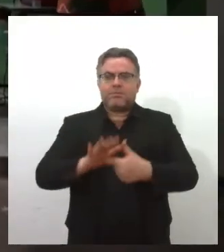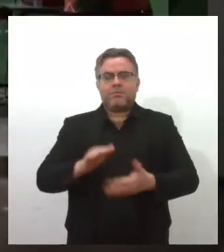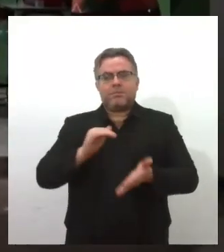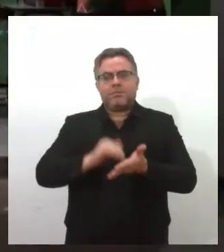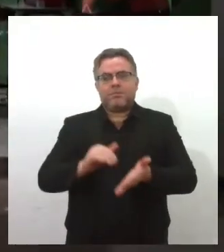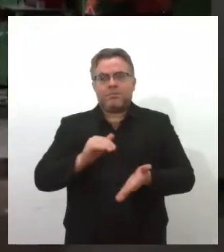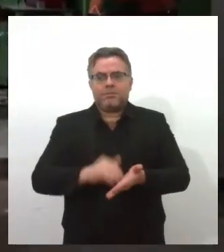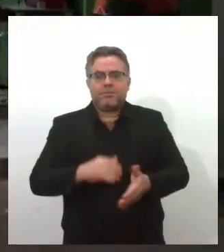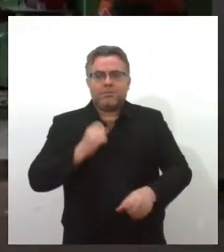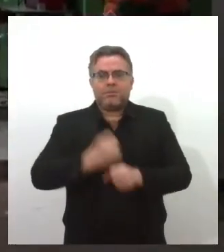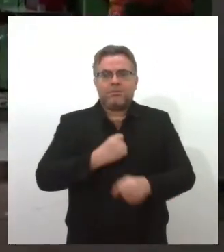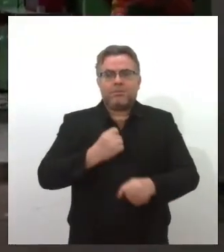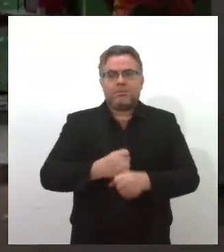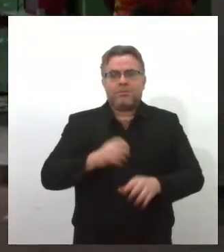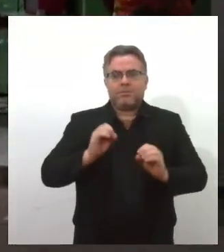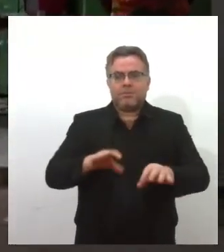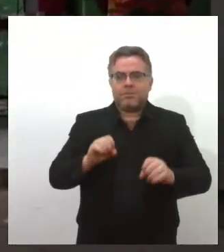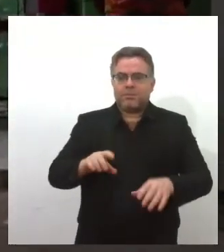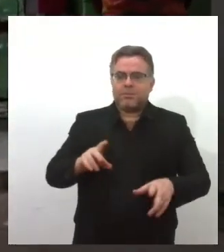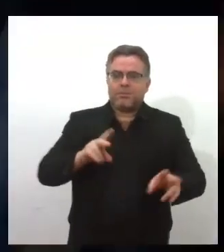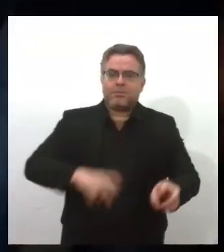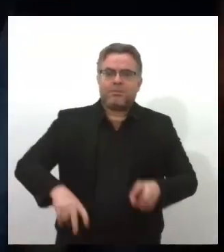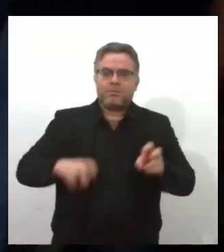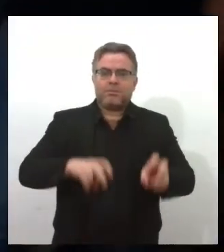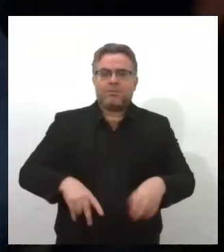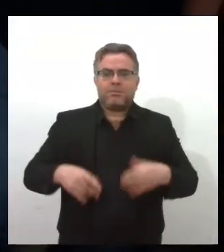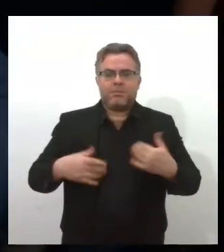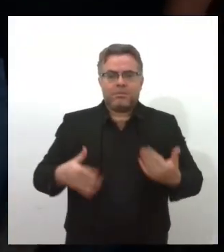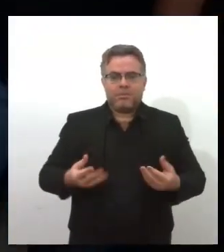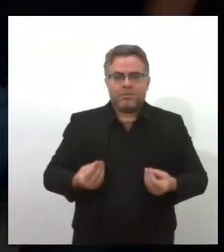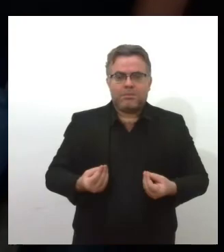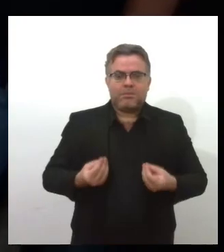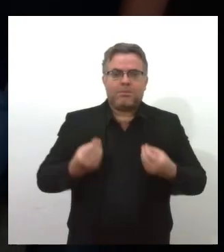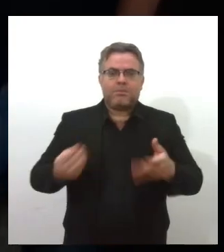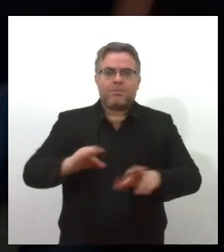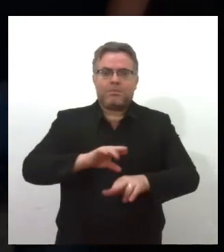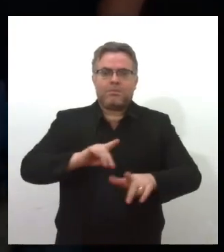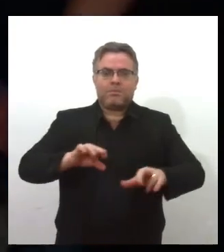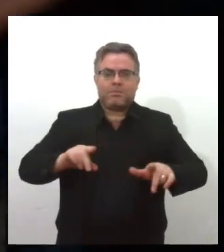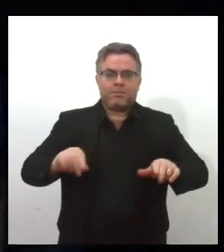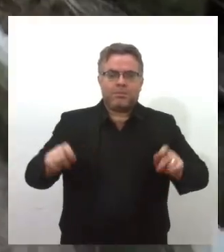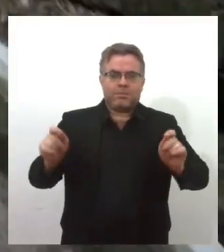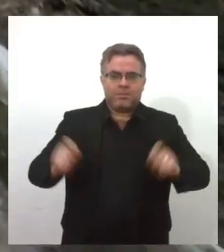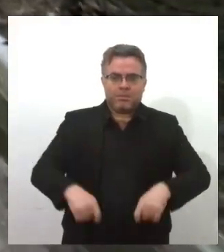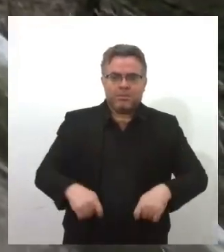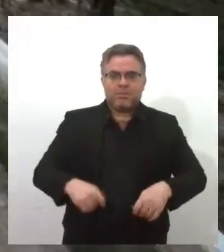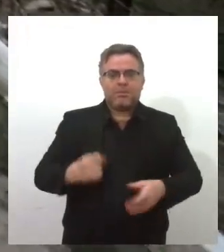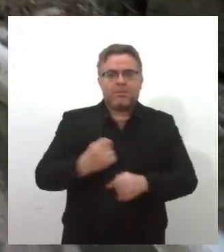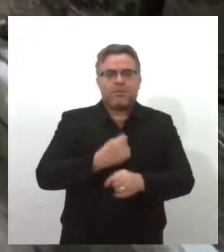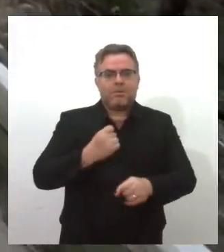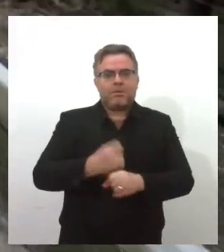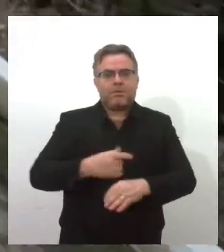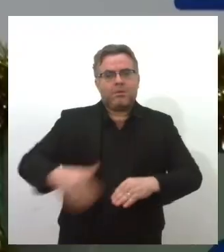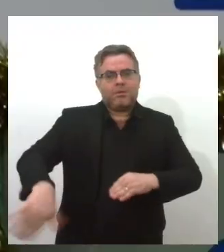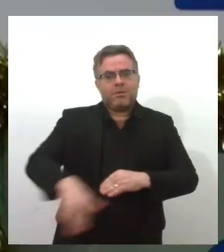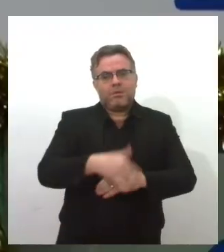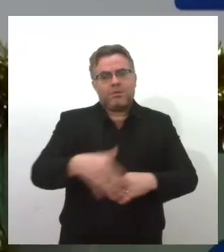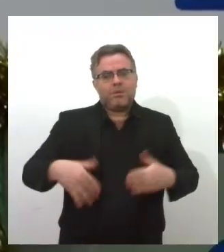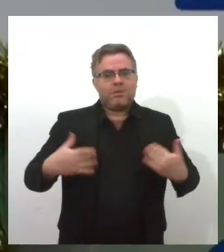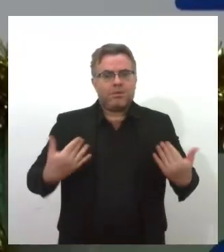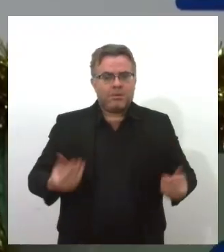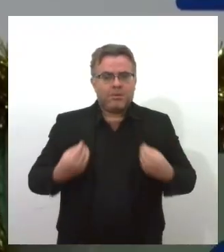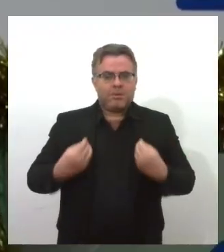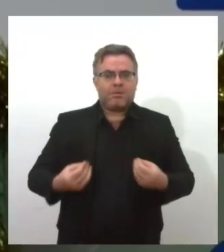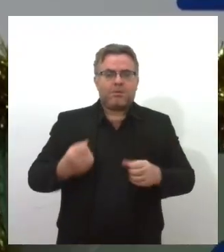de Obras, Educação e Agricultura. Foram entregues diversas obras de pavimentação de ruas do povoado, a